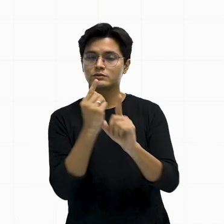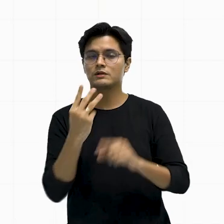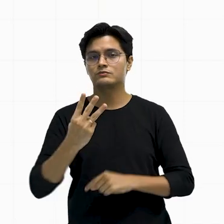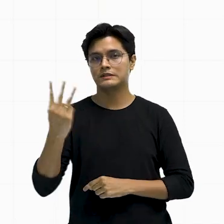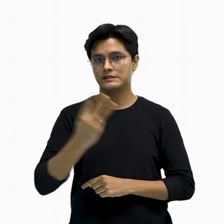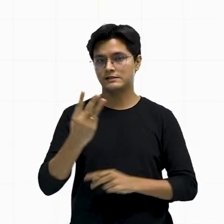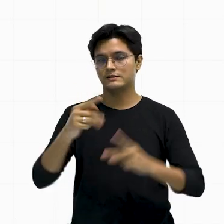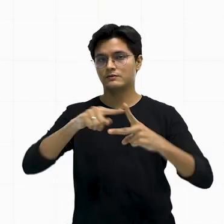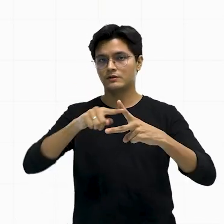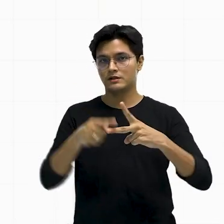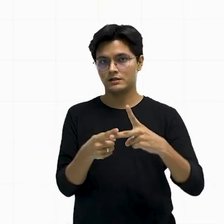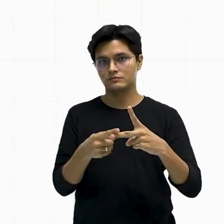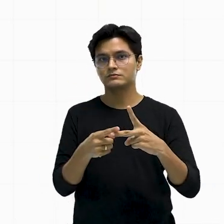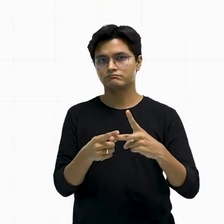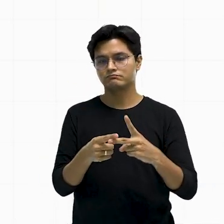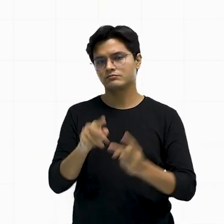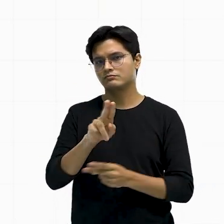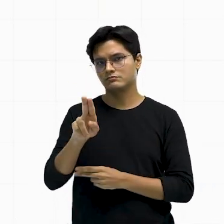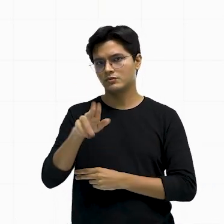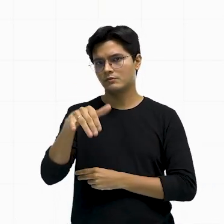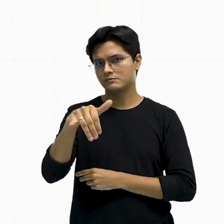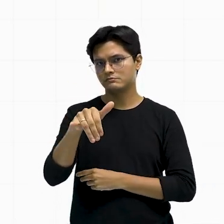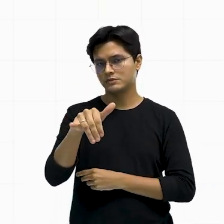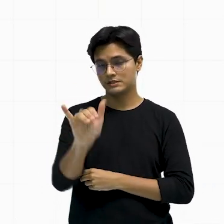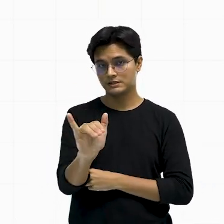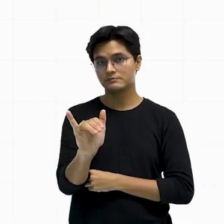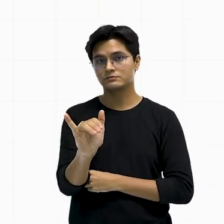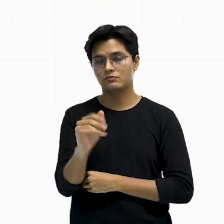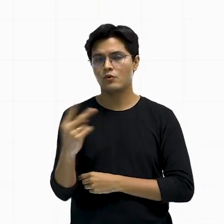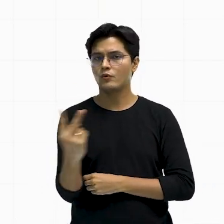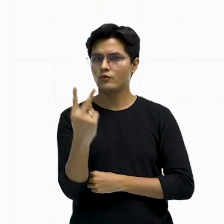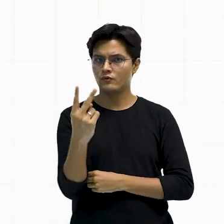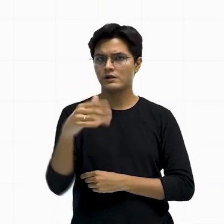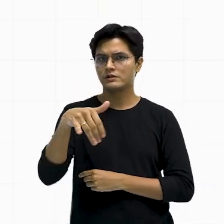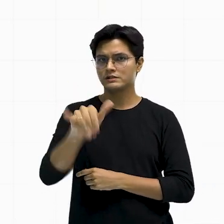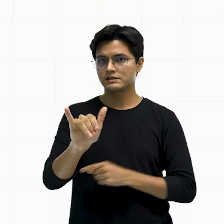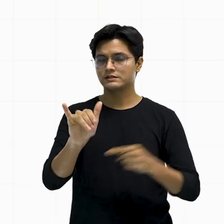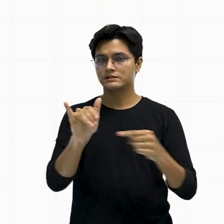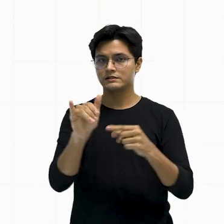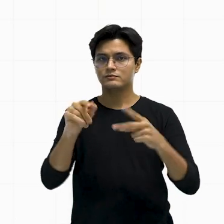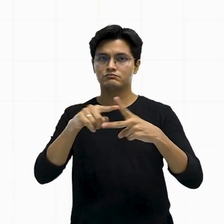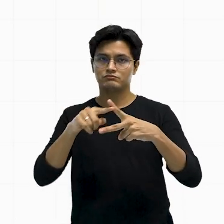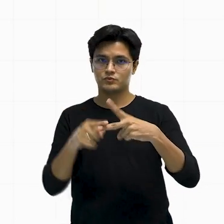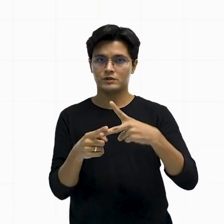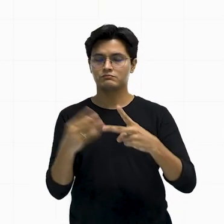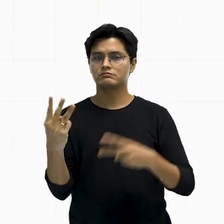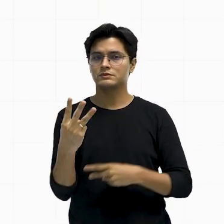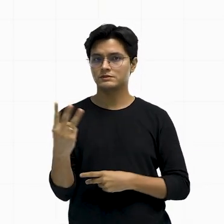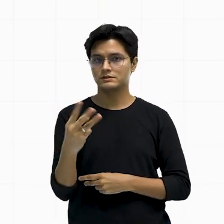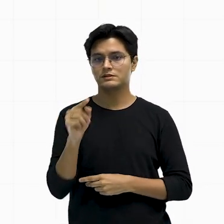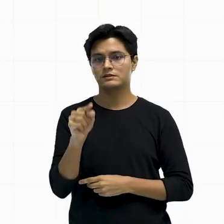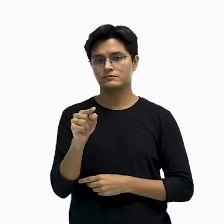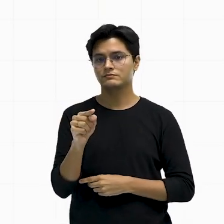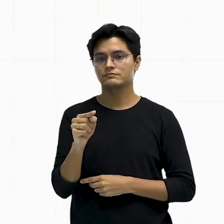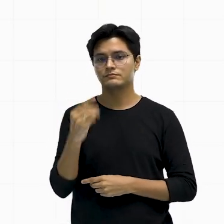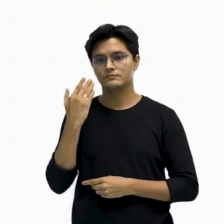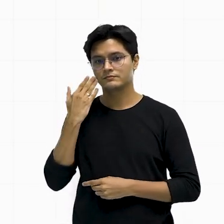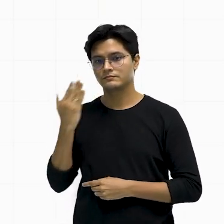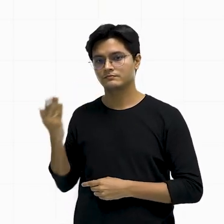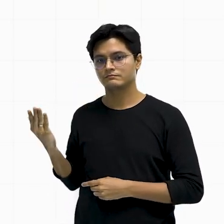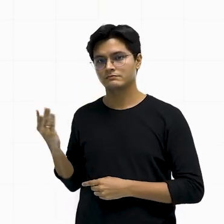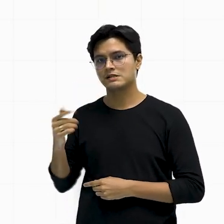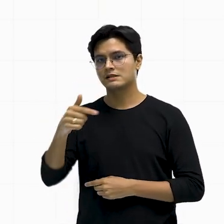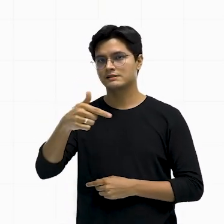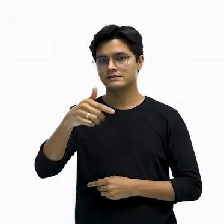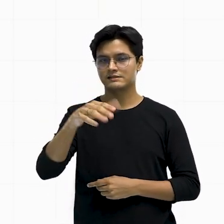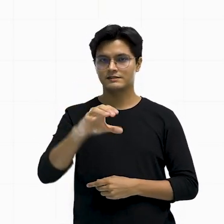eu vou chamar aqui de y. Então, o valor do terceiro ângulo dentro ali do triângulo é esse aqui, 70